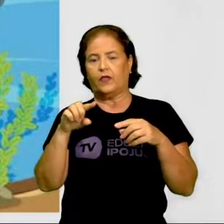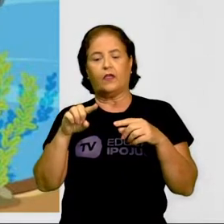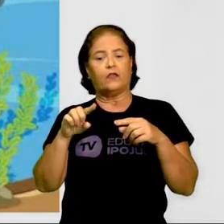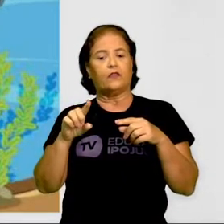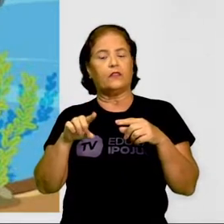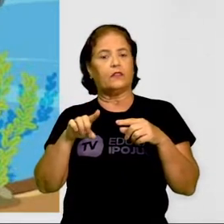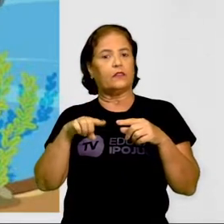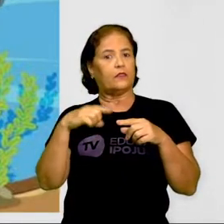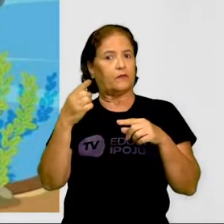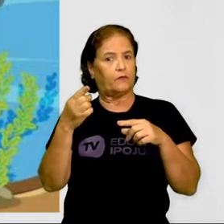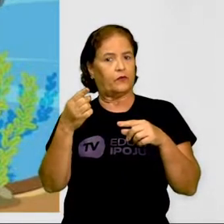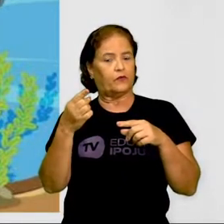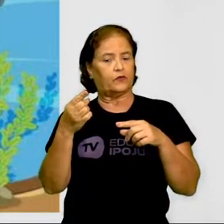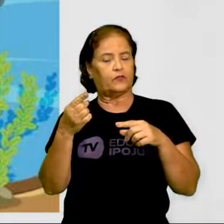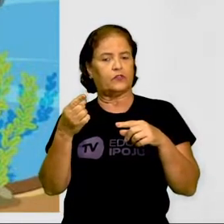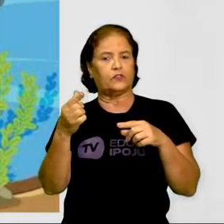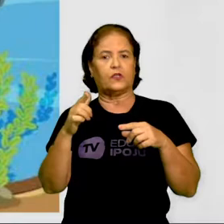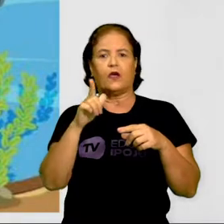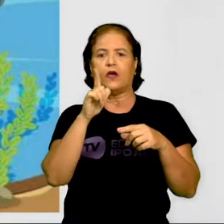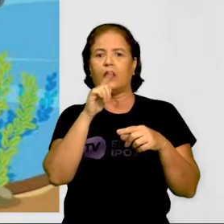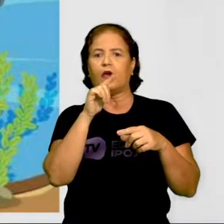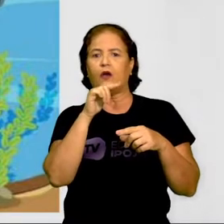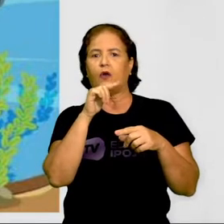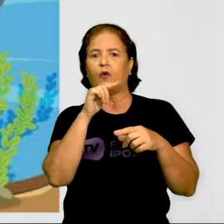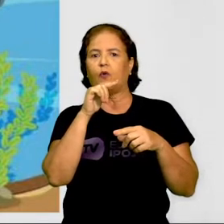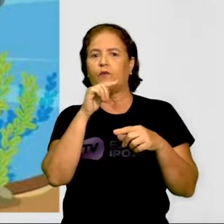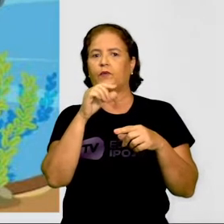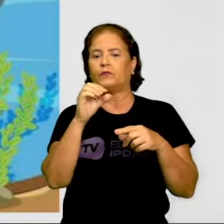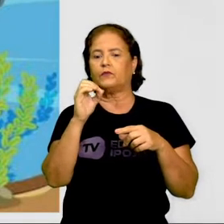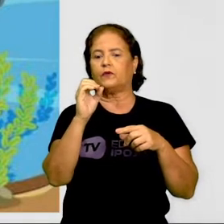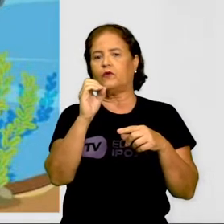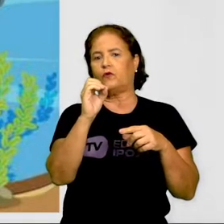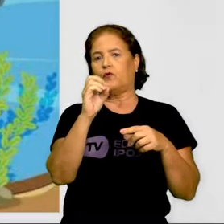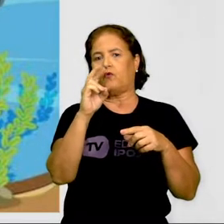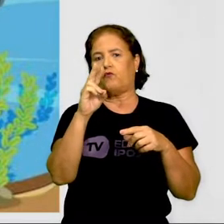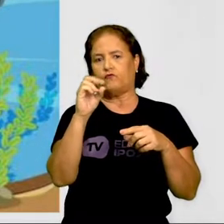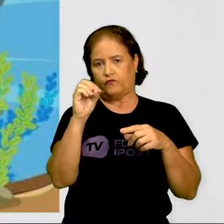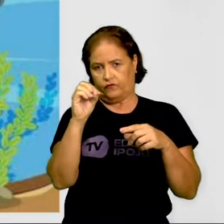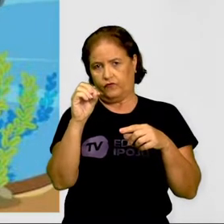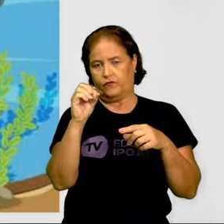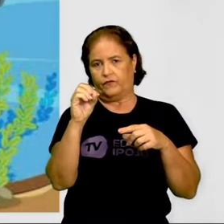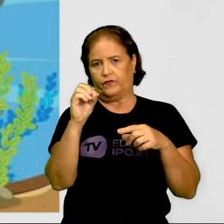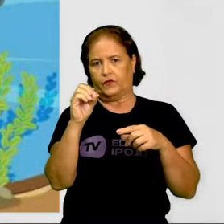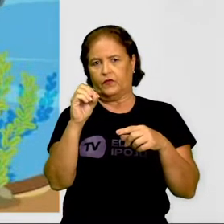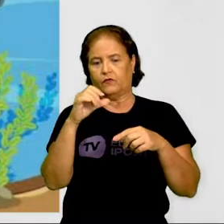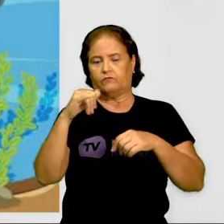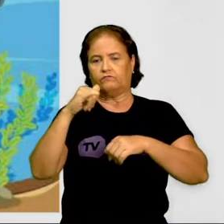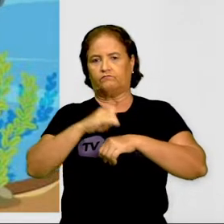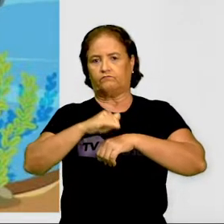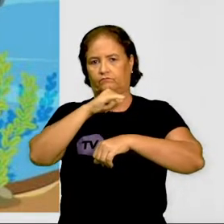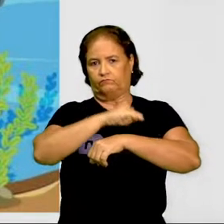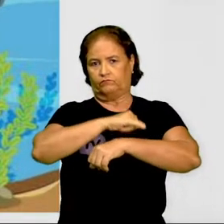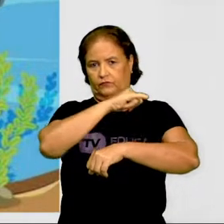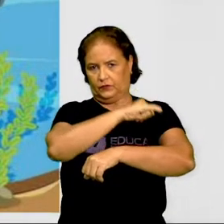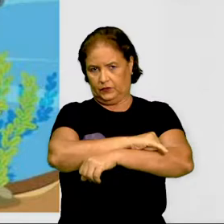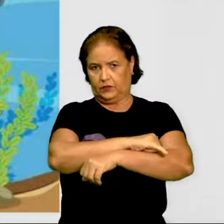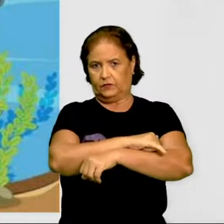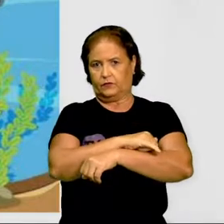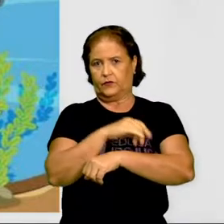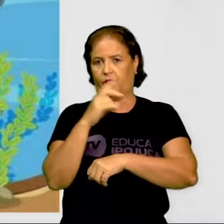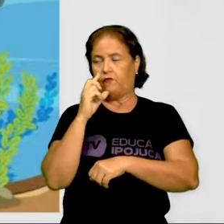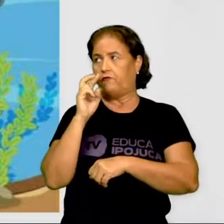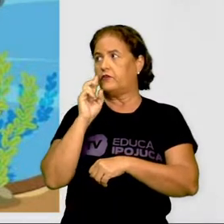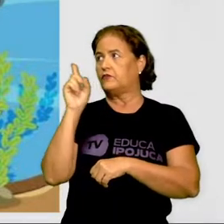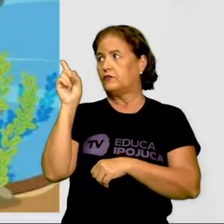água quando precisa colocar ovos, como, por exemplo, os sapos. Então, observe aqui este